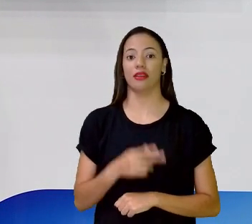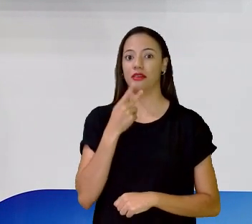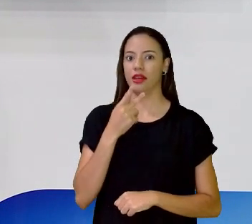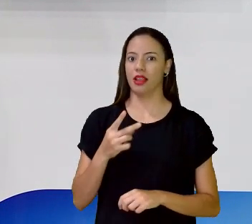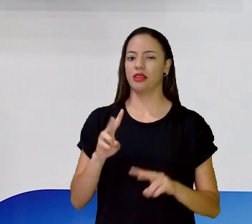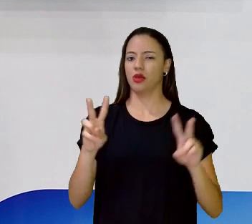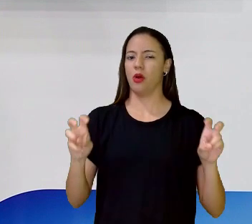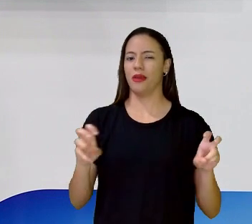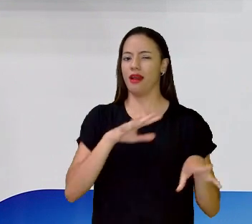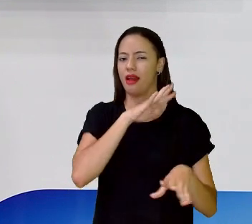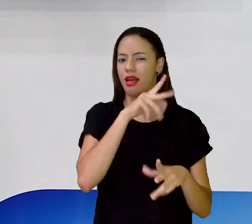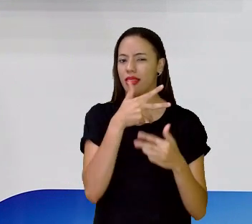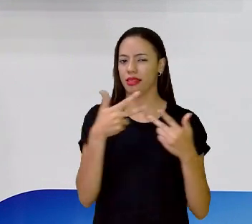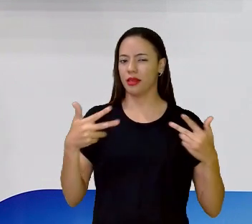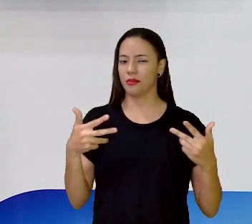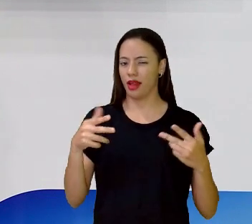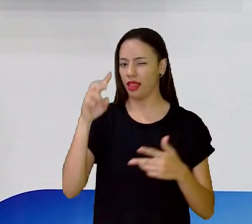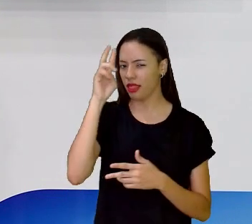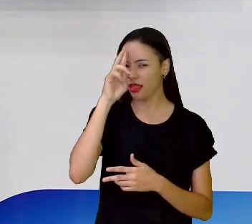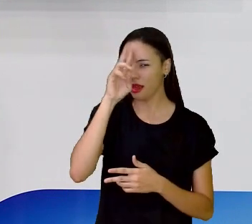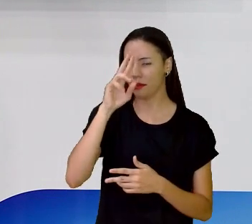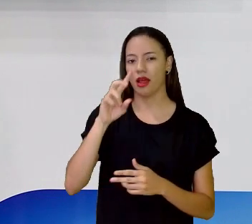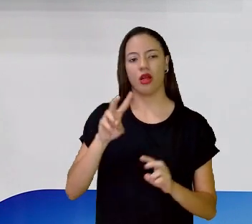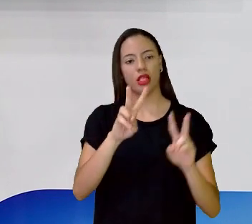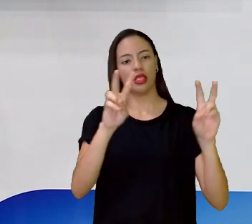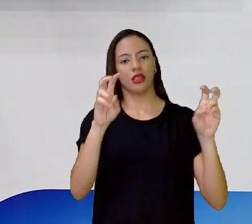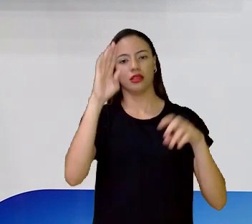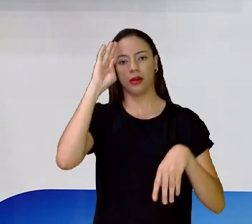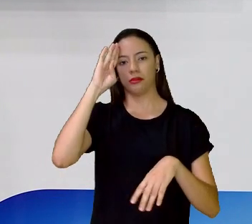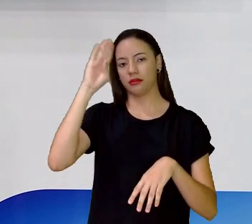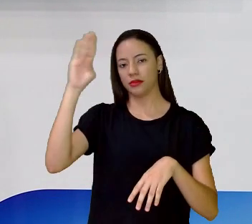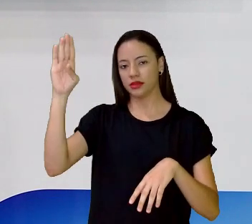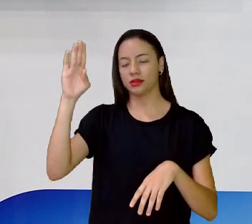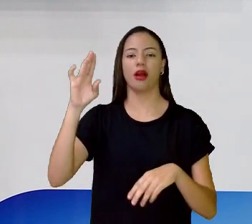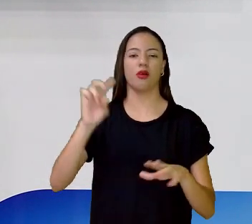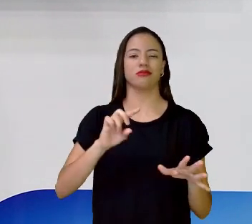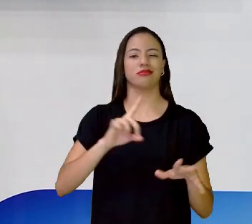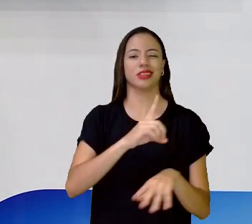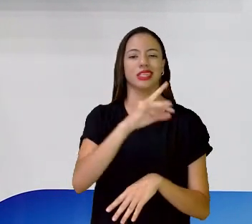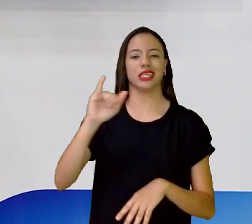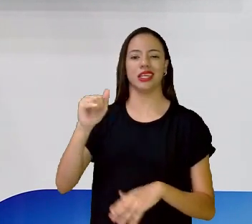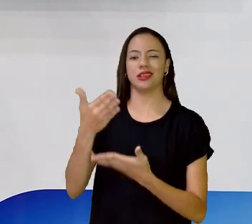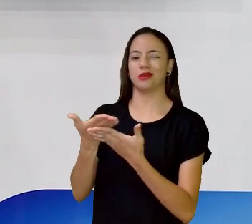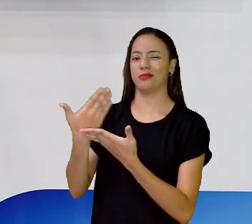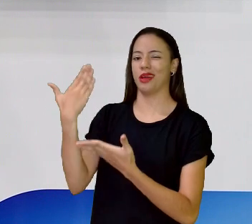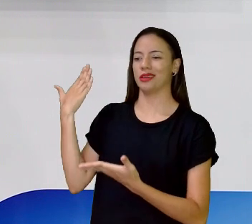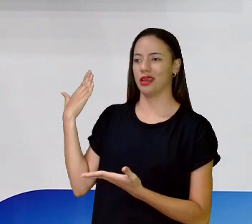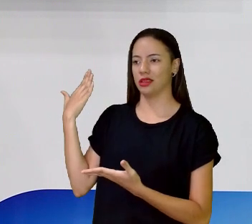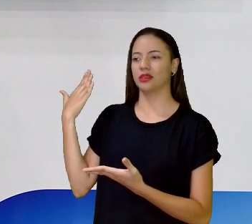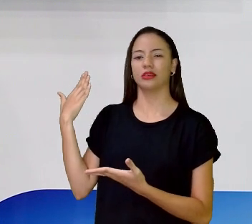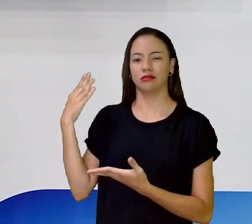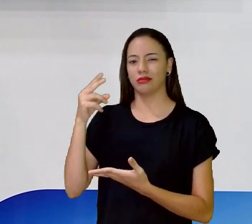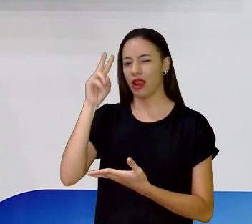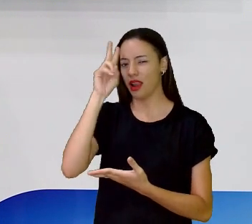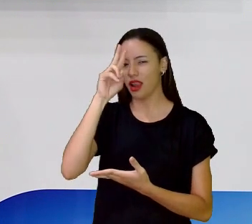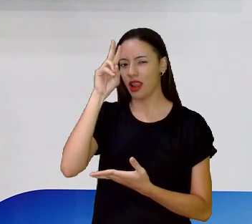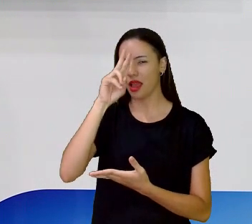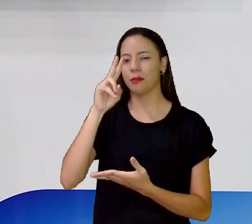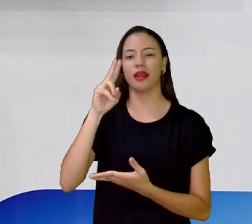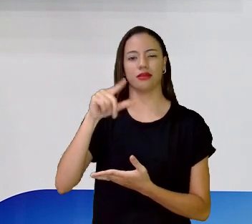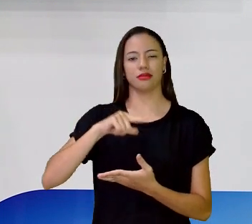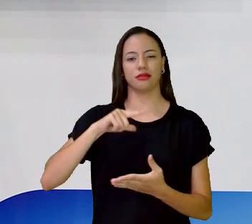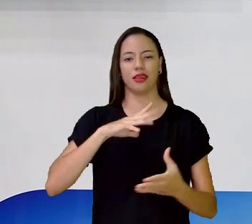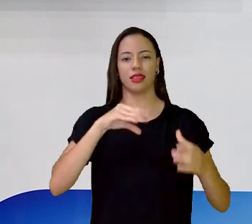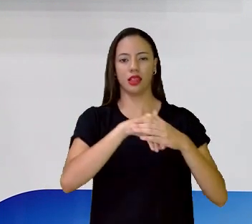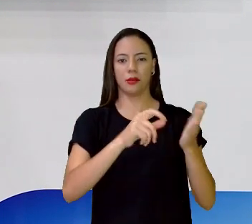animais, lembra? Esse foi o nosso assunto principal nesses dias aí que já passaram, por causa daquele livrinho, lembra? Que a gente viu lá da Árvore de